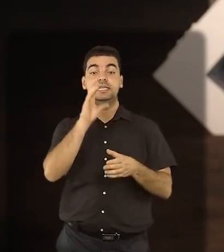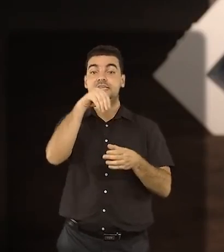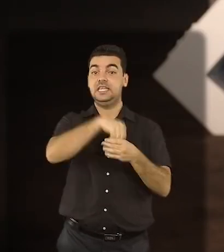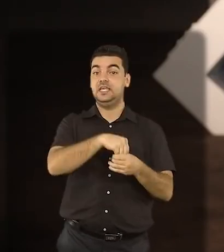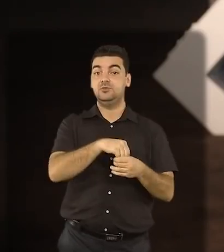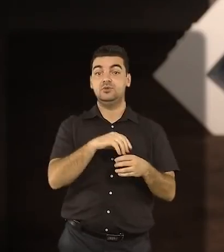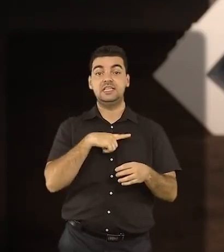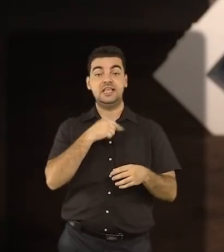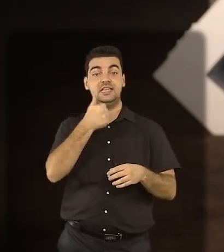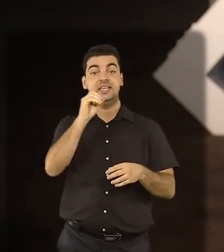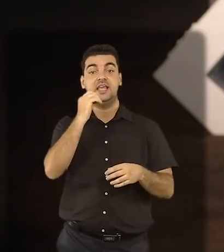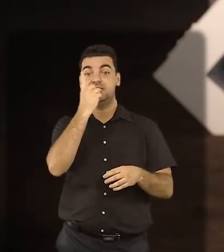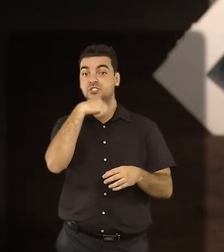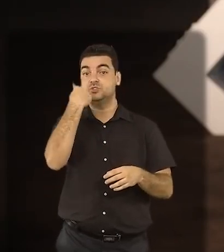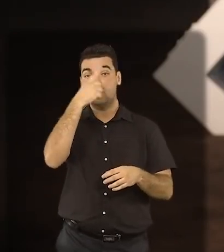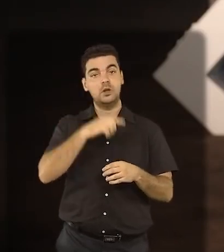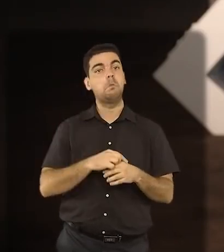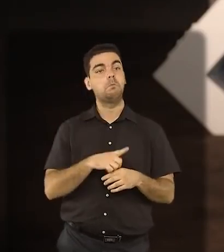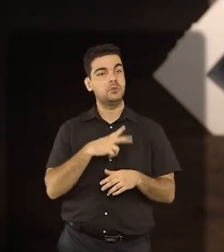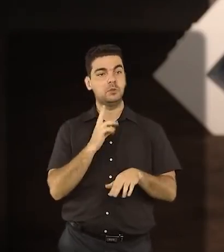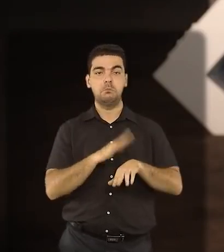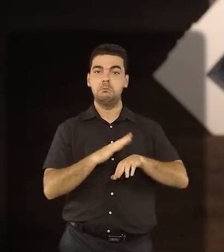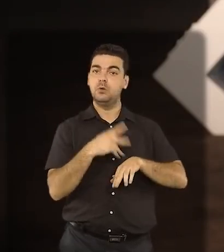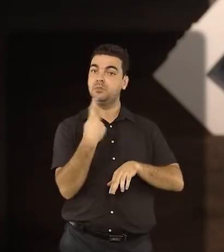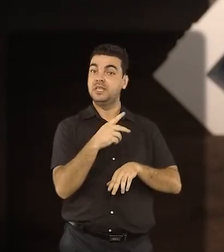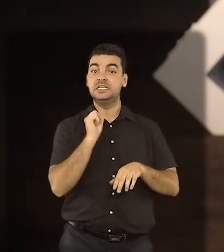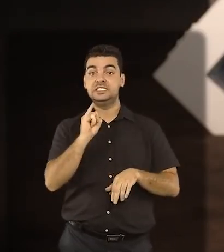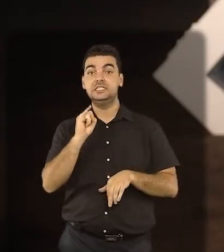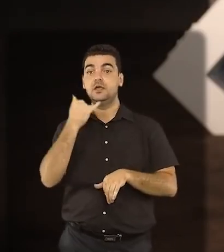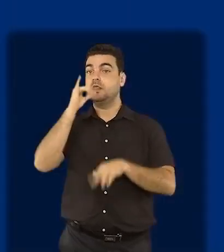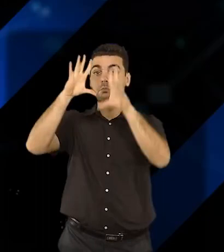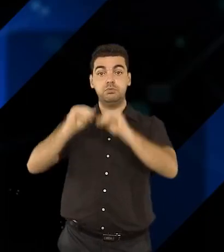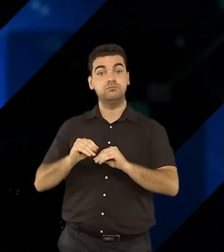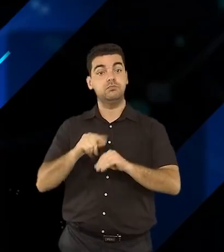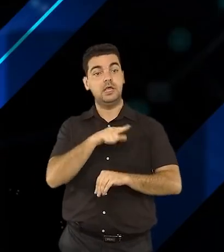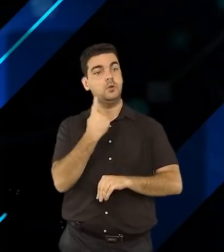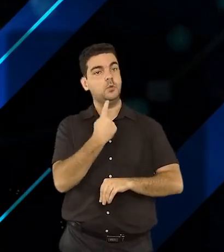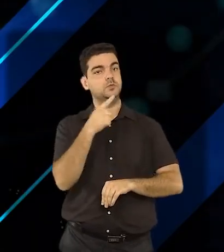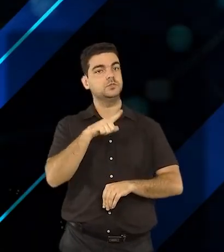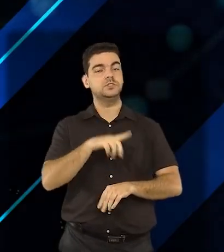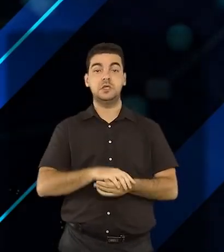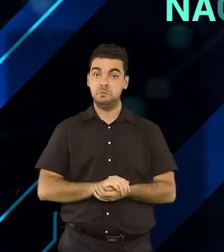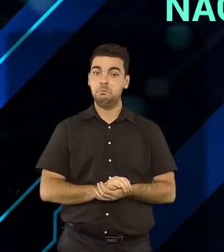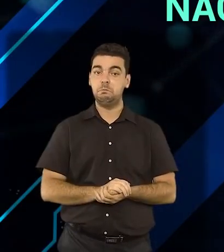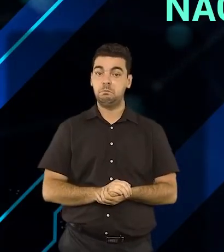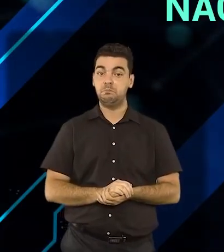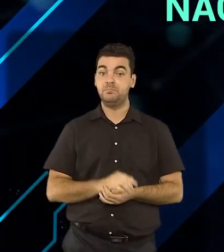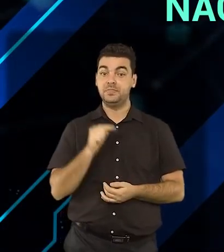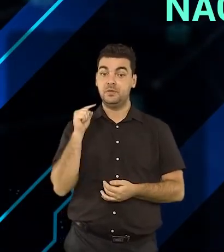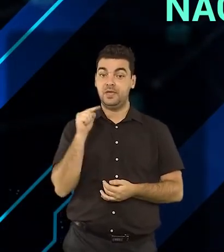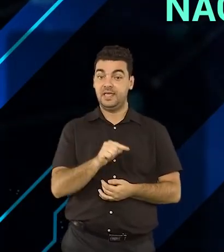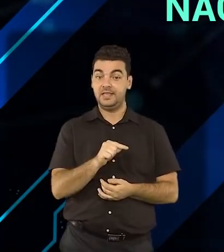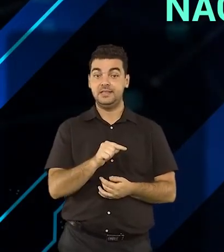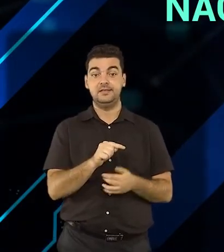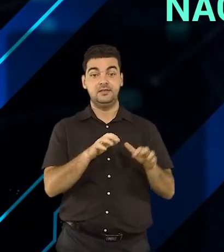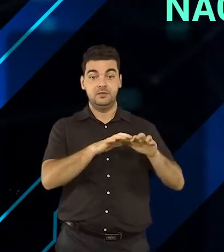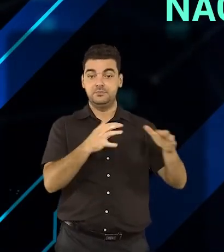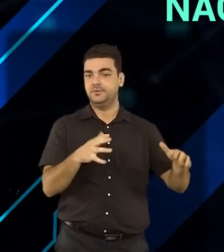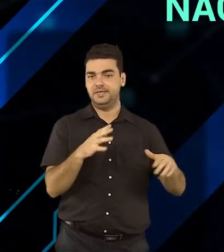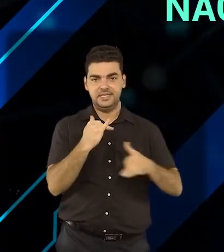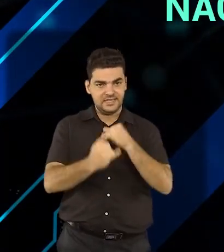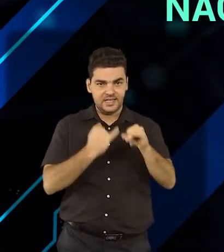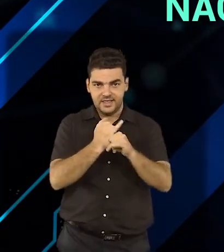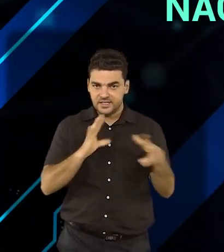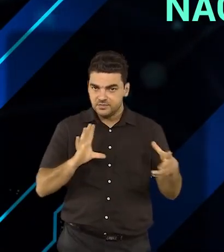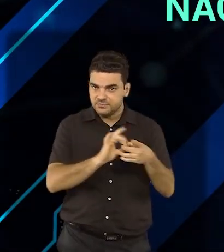capacidade para 10 horas de duração em caso de falta de luz. A urna, relembre-se, não é conectada